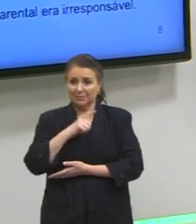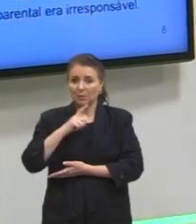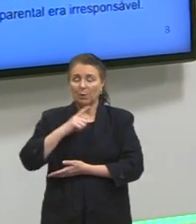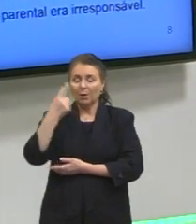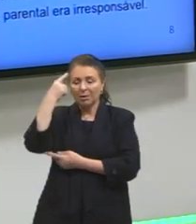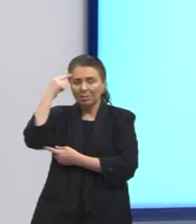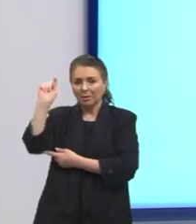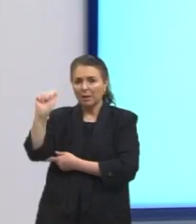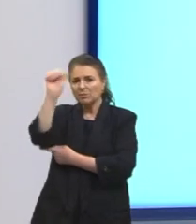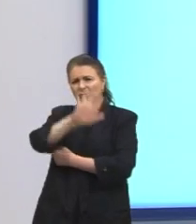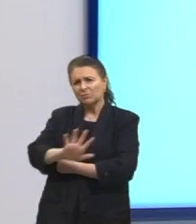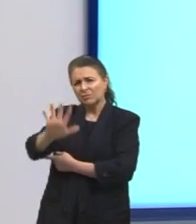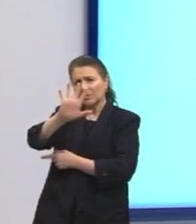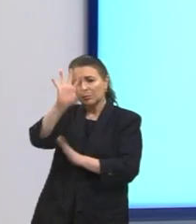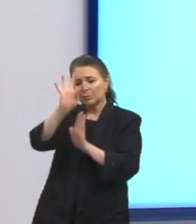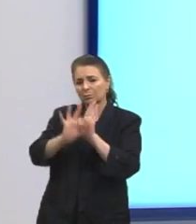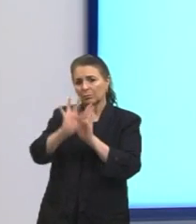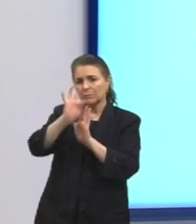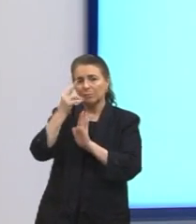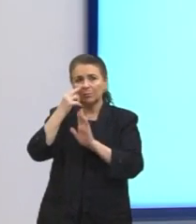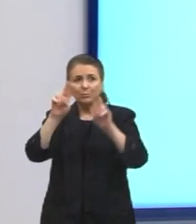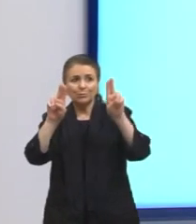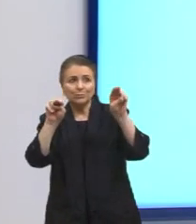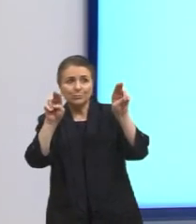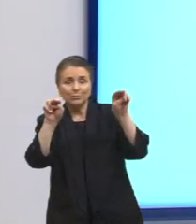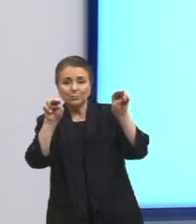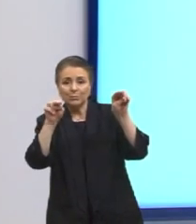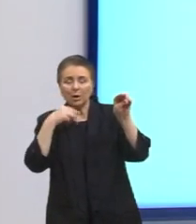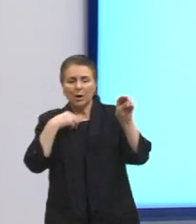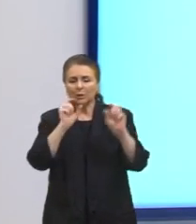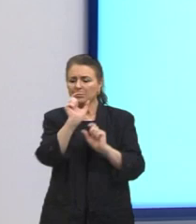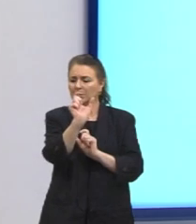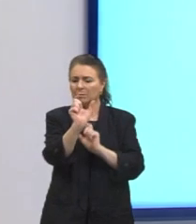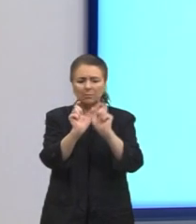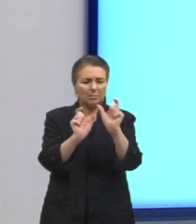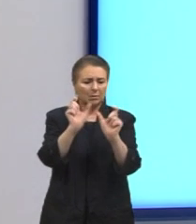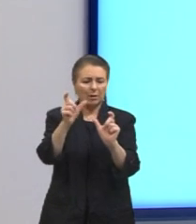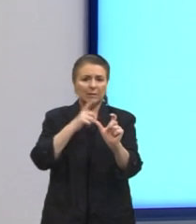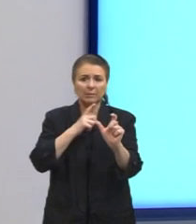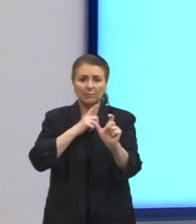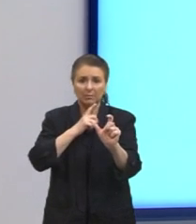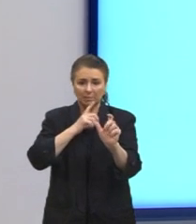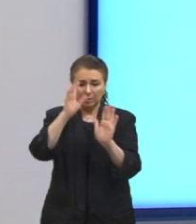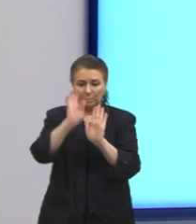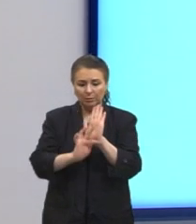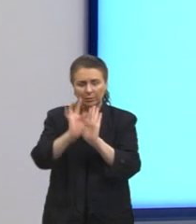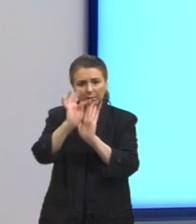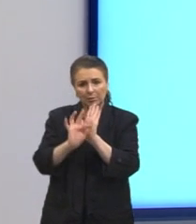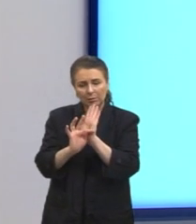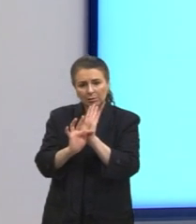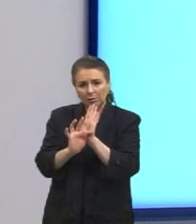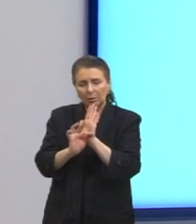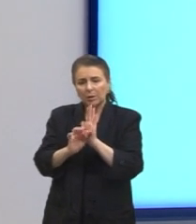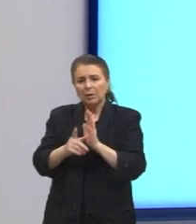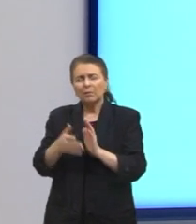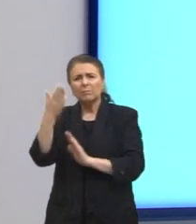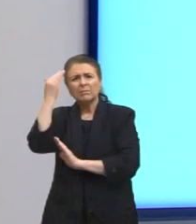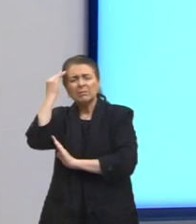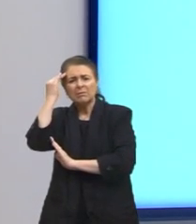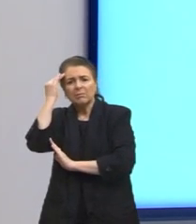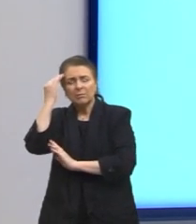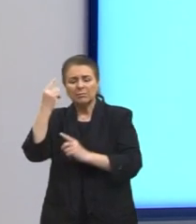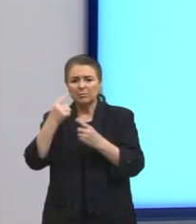do texto, vamos olhar para o título, vamos olhar para as palavras que estão ali dentro, e vamos tentar entender o